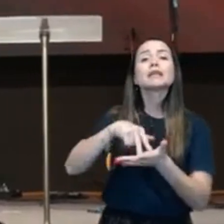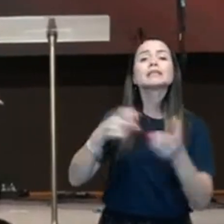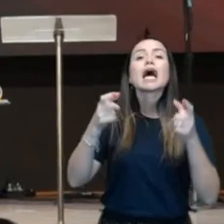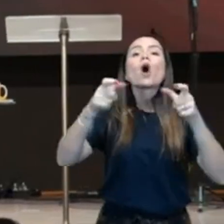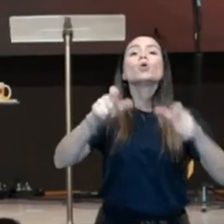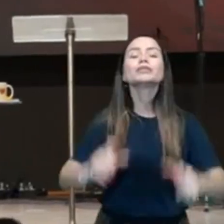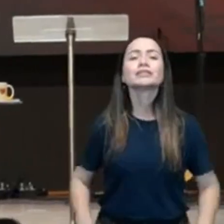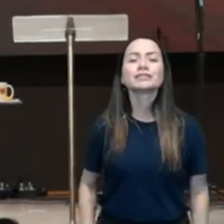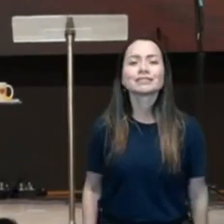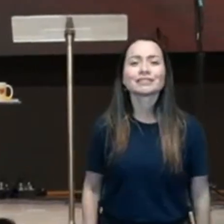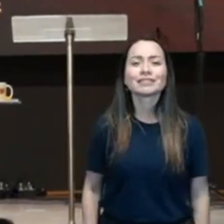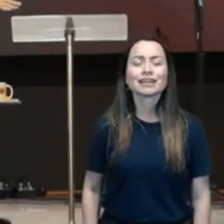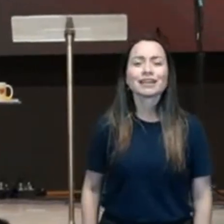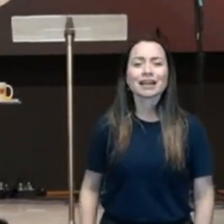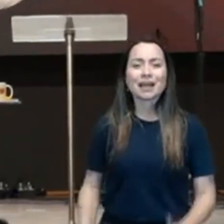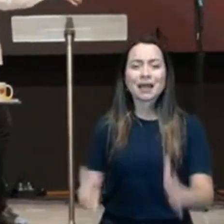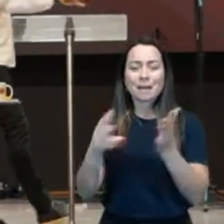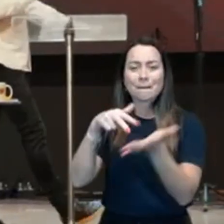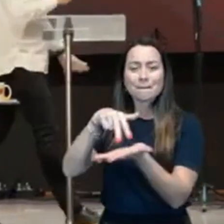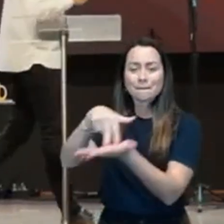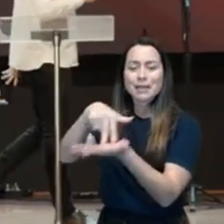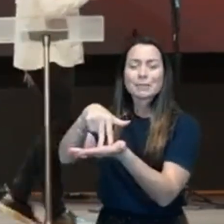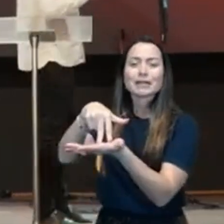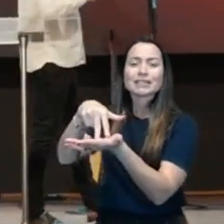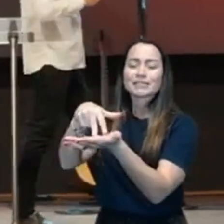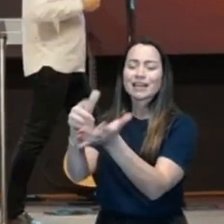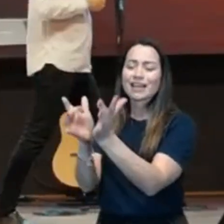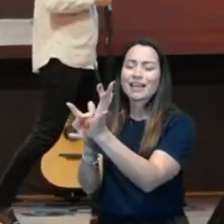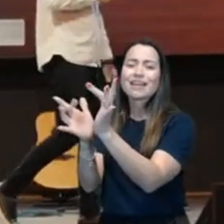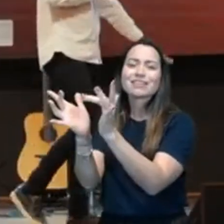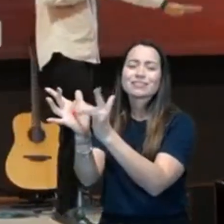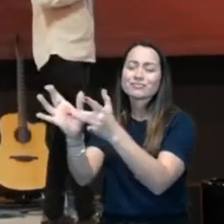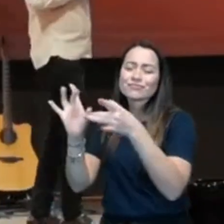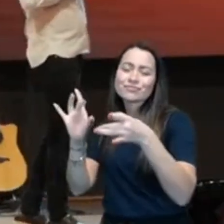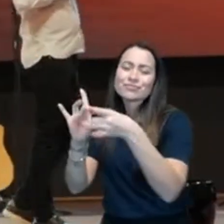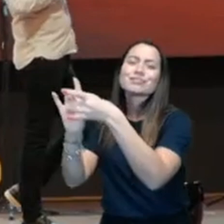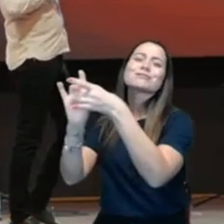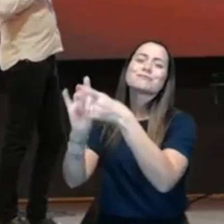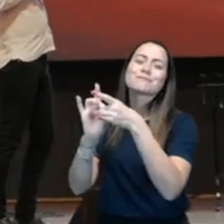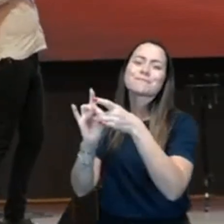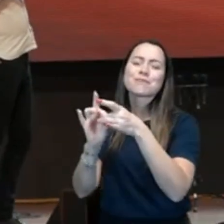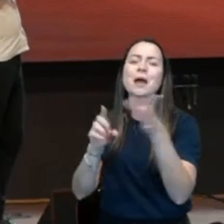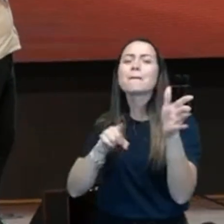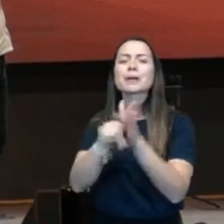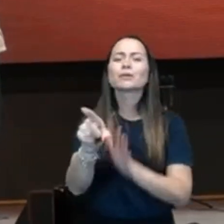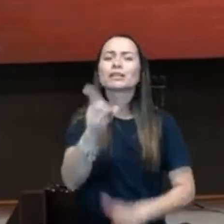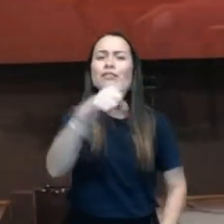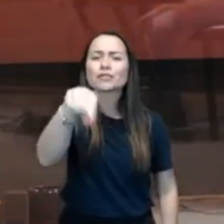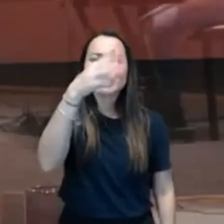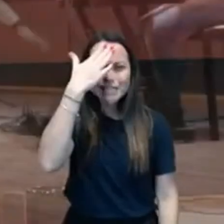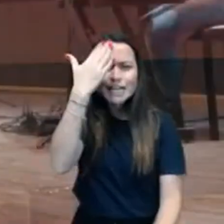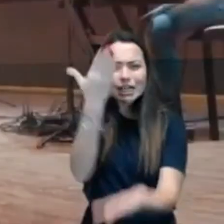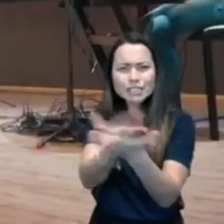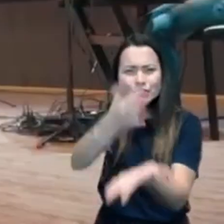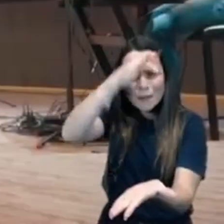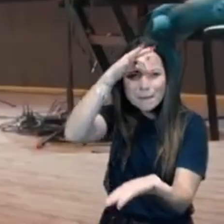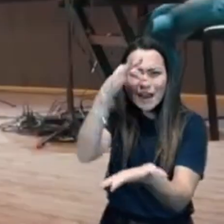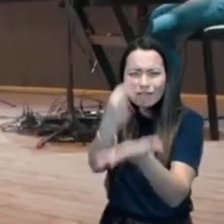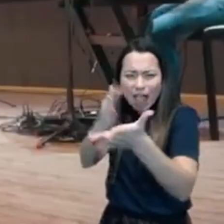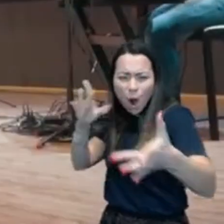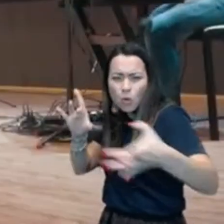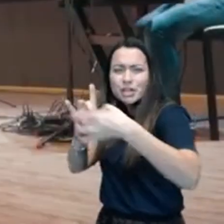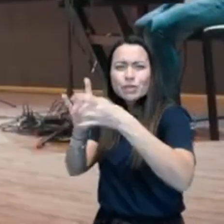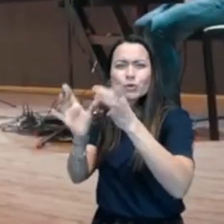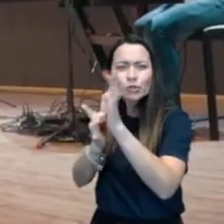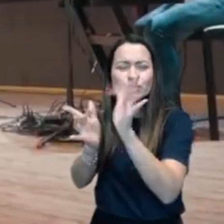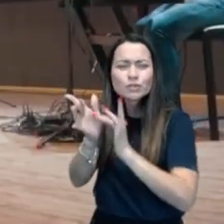permanecer em Jesus. Alguém pode dizer glória a Deus por isso? Quem é que está em Jesus? Pela fé, crê que está em Jesus, diga amém. Bom,